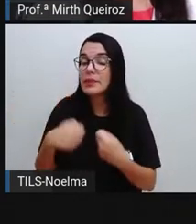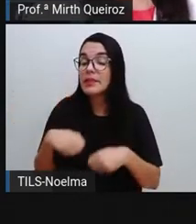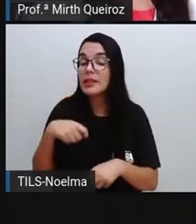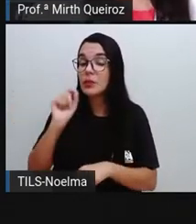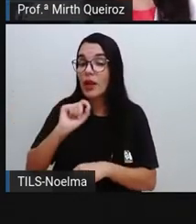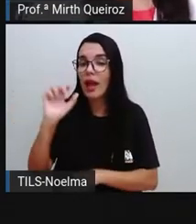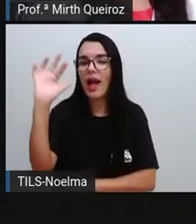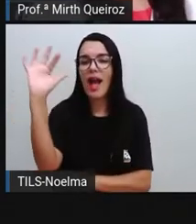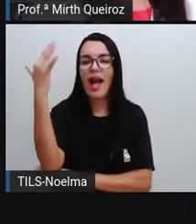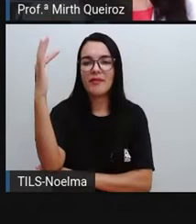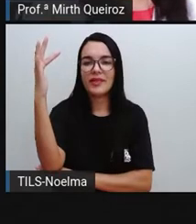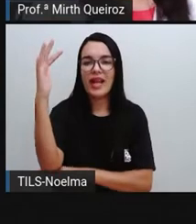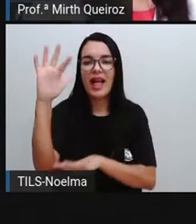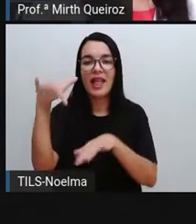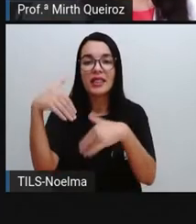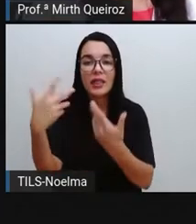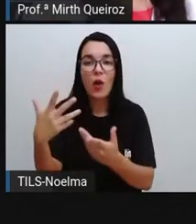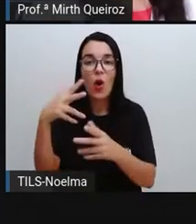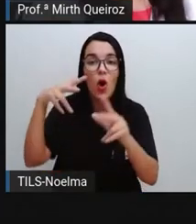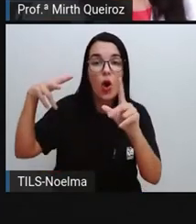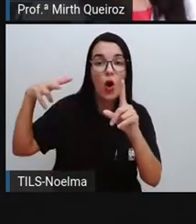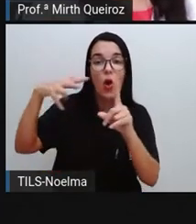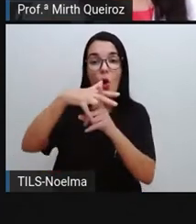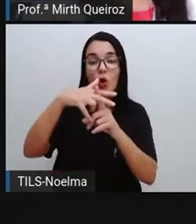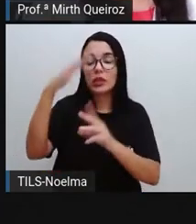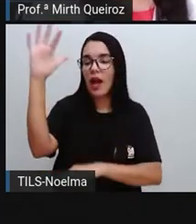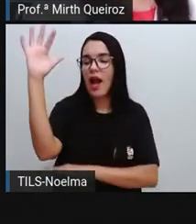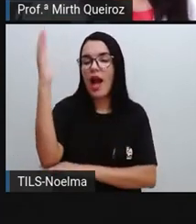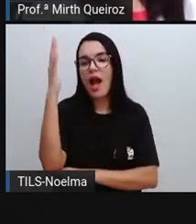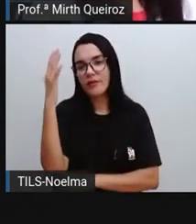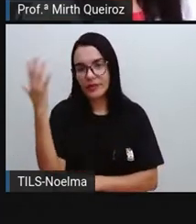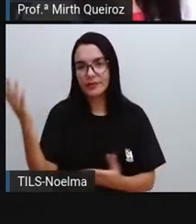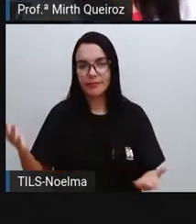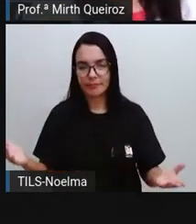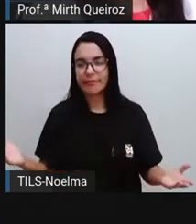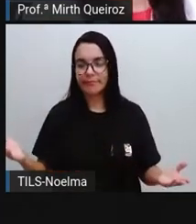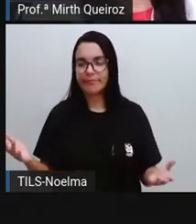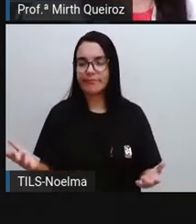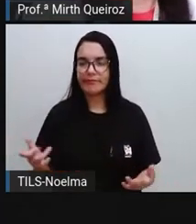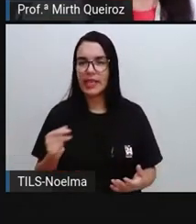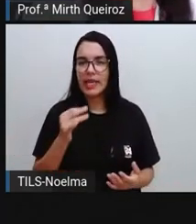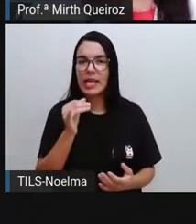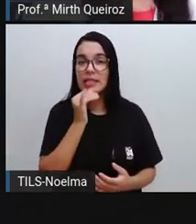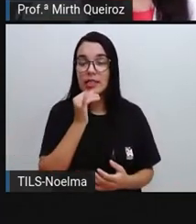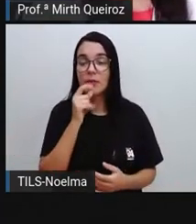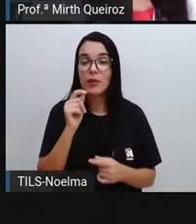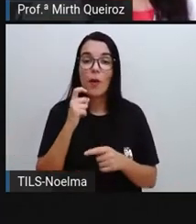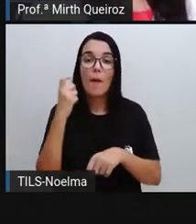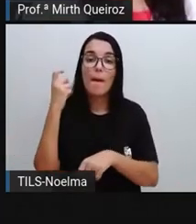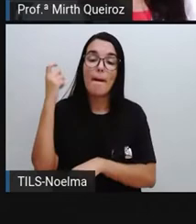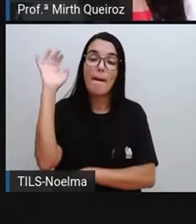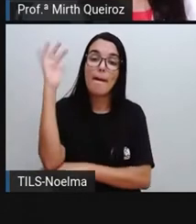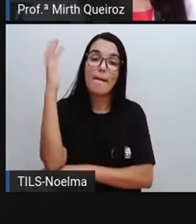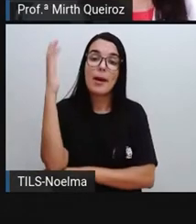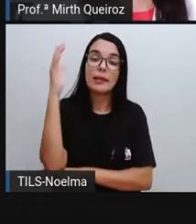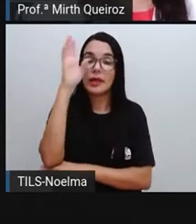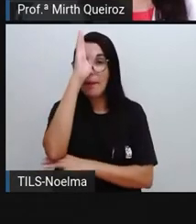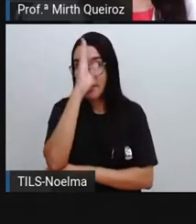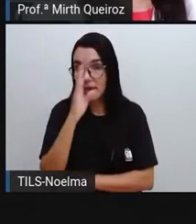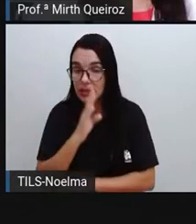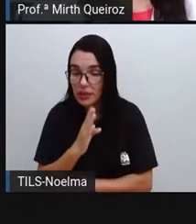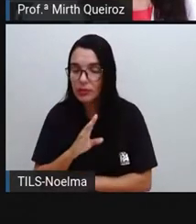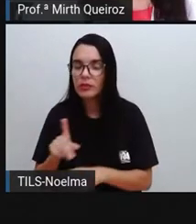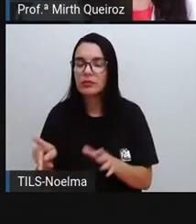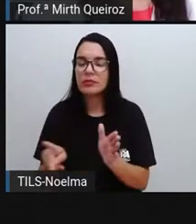tenha madeira, né? Mais resistentes, como é o caso, foi o caso do Pau Brasil, é extrativismo vegetal, certo?